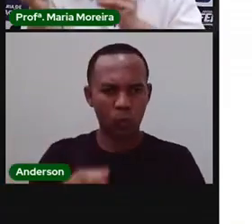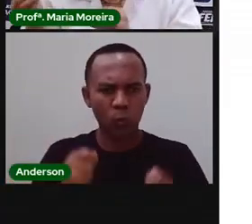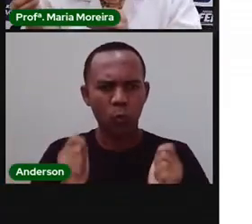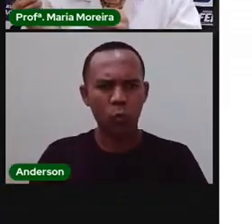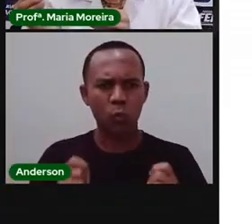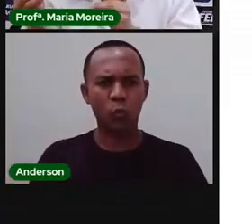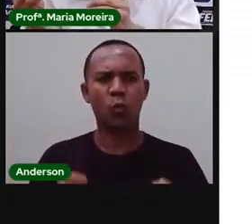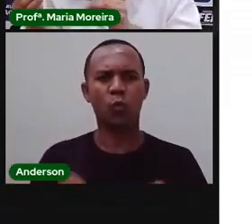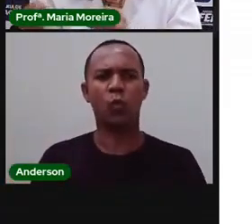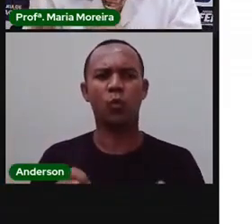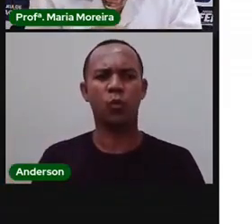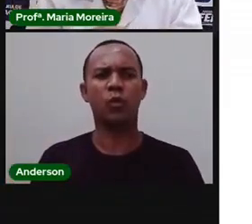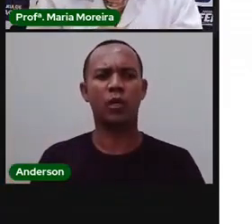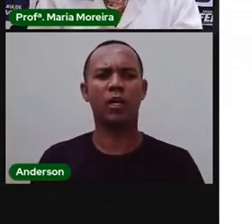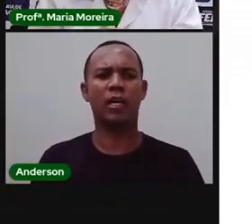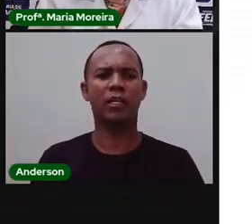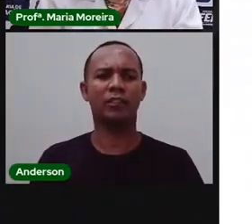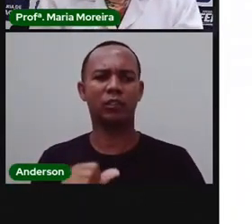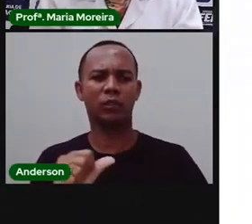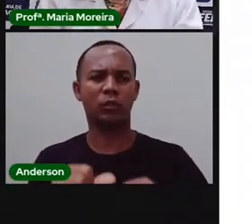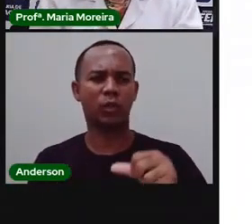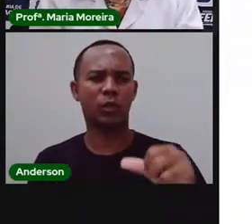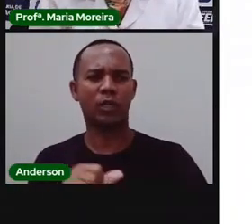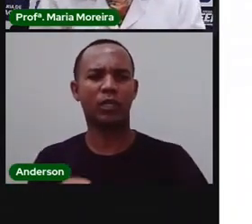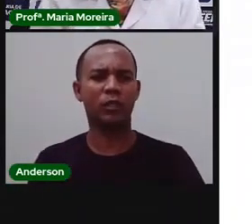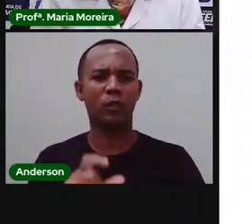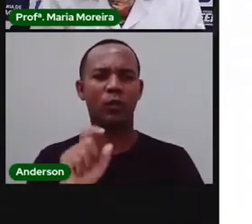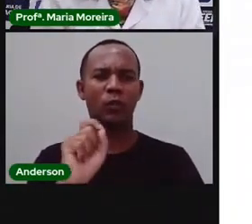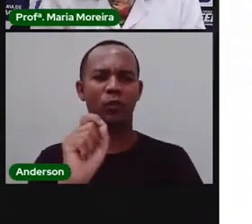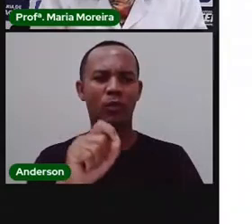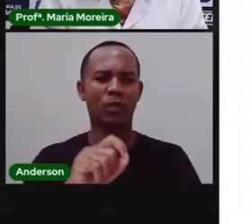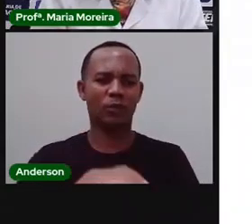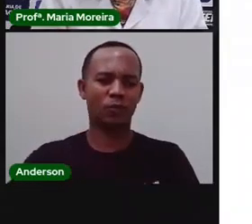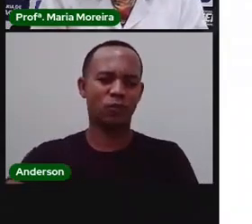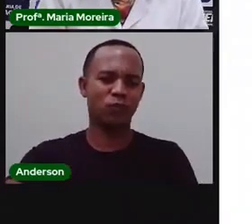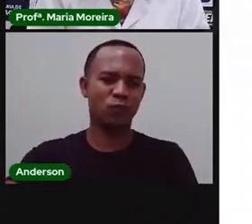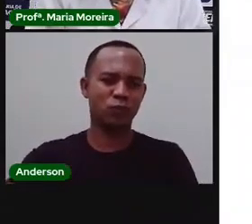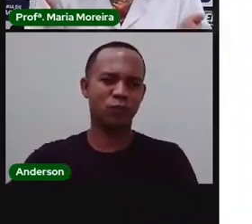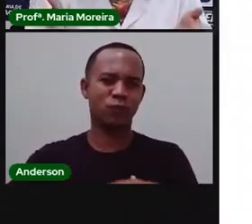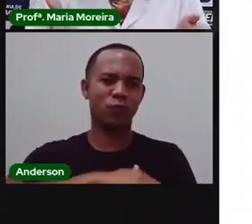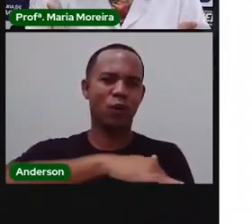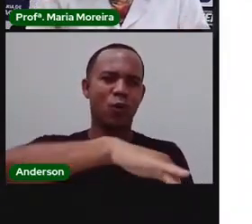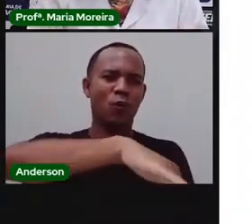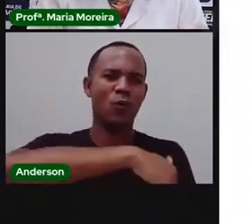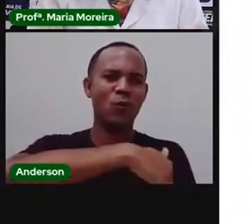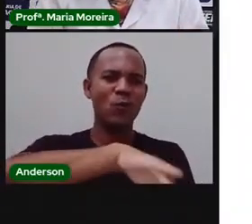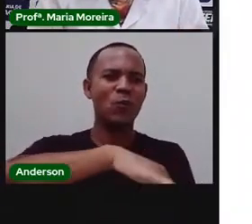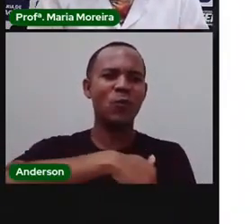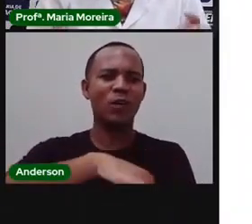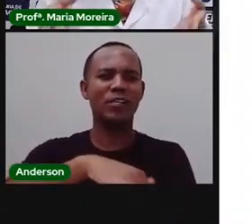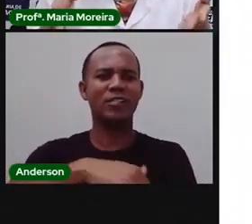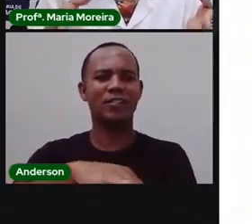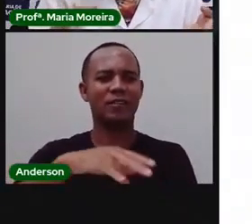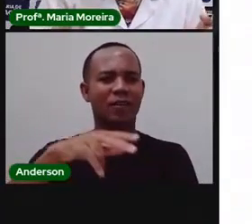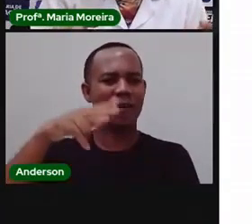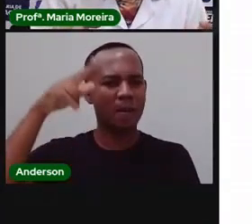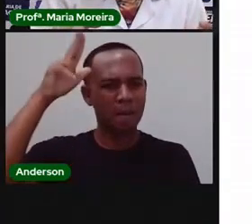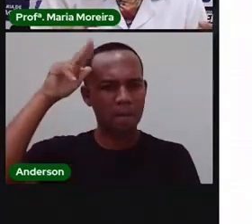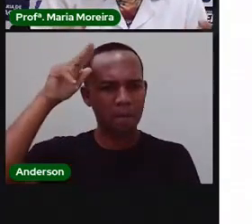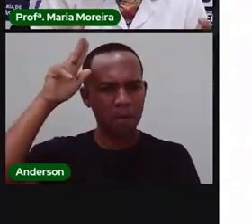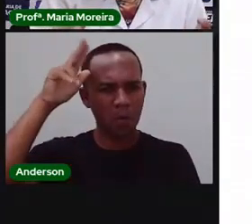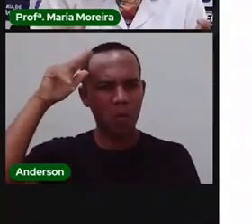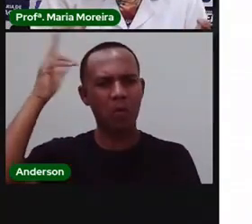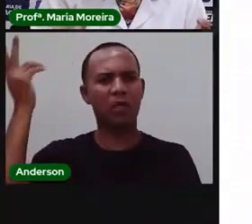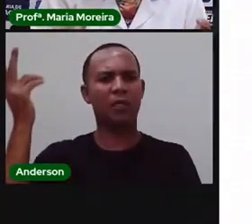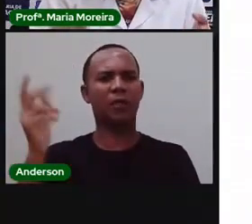virando o quê? As ruas que a gente conhece hoje. Mas, obviamente, que é a rua que passa boi, que passa uma